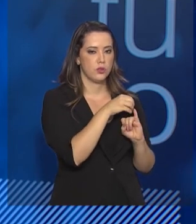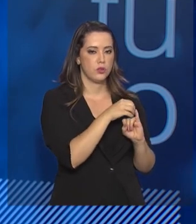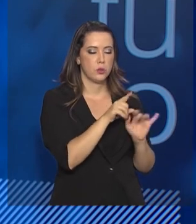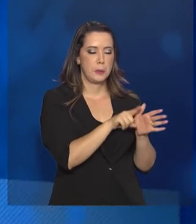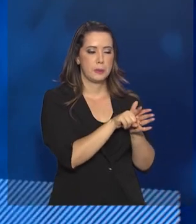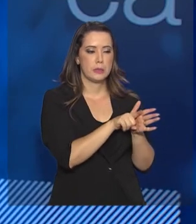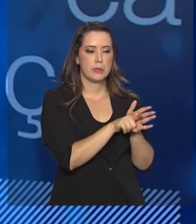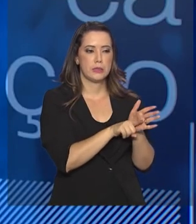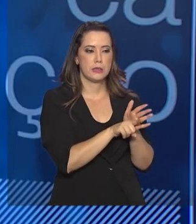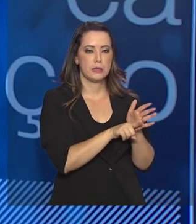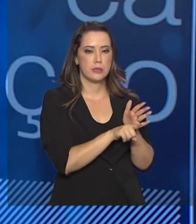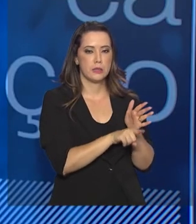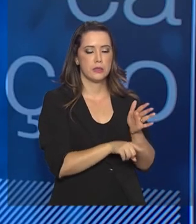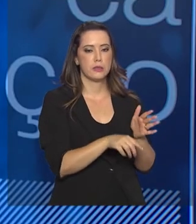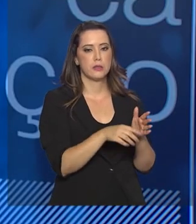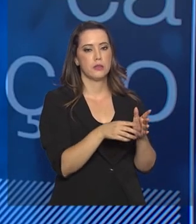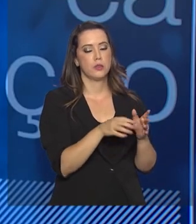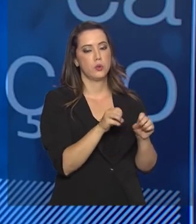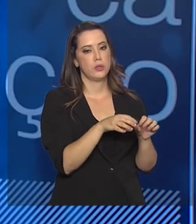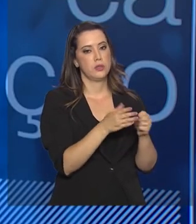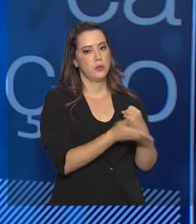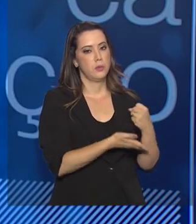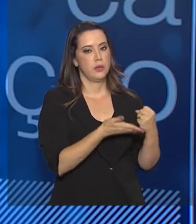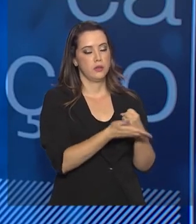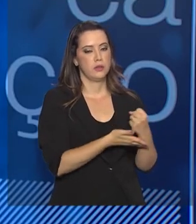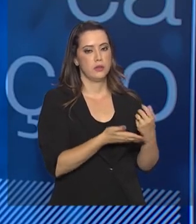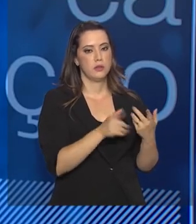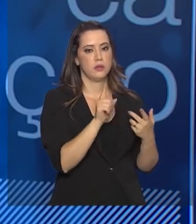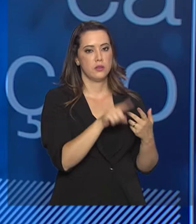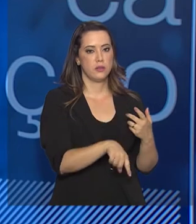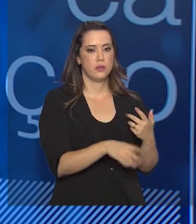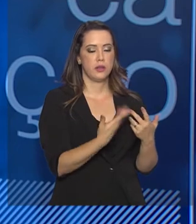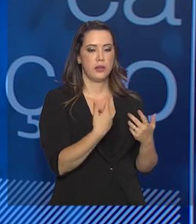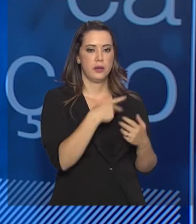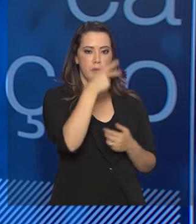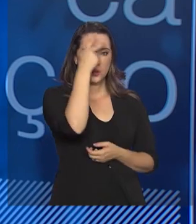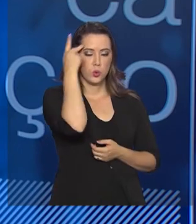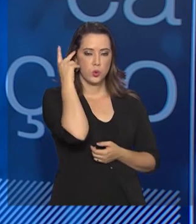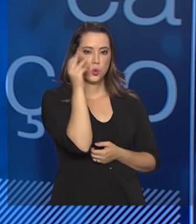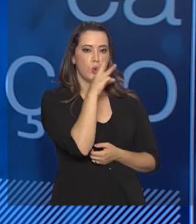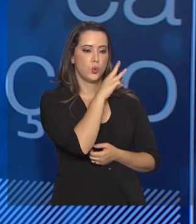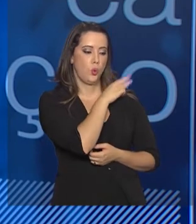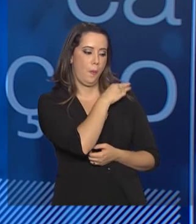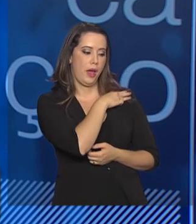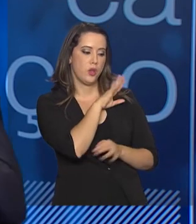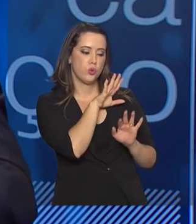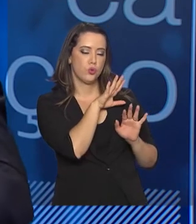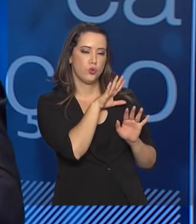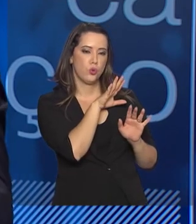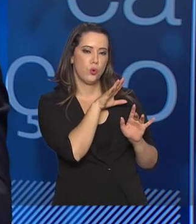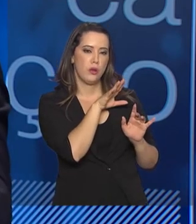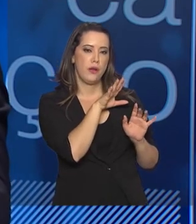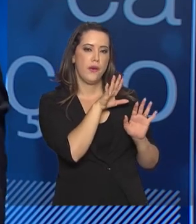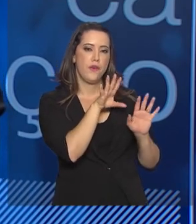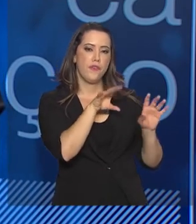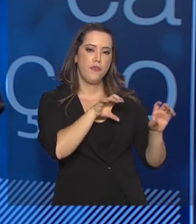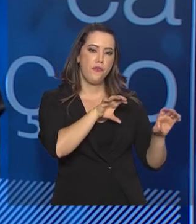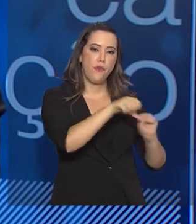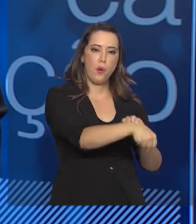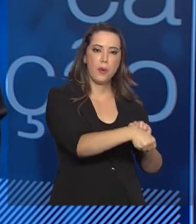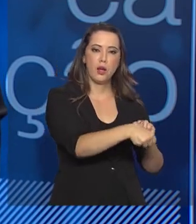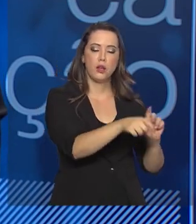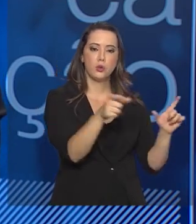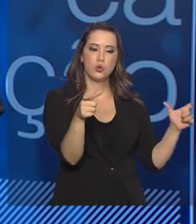censo do ensino básico é que a quantidade de concluintes do ensino médio tem diminuído. Então, a população de jovens tem